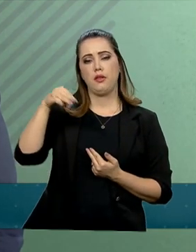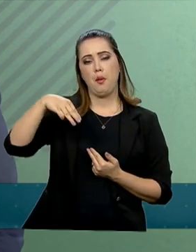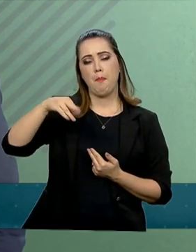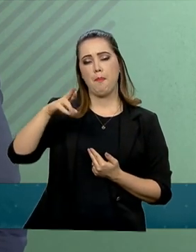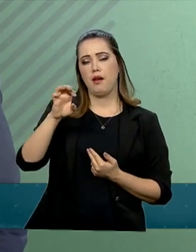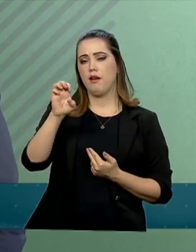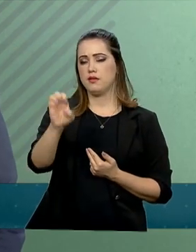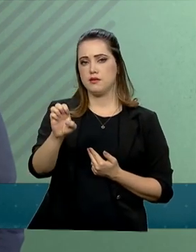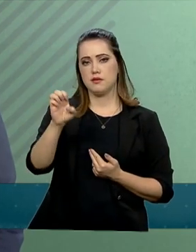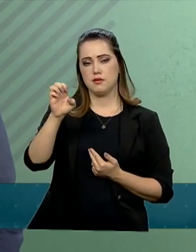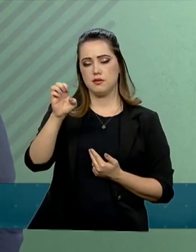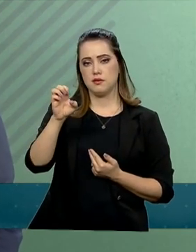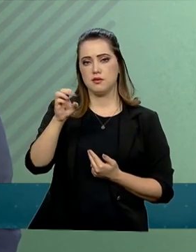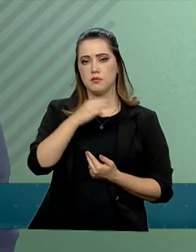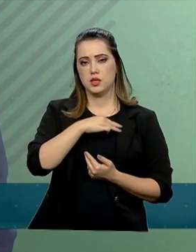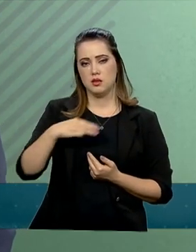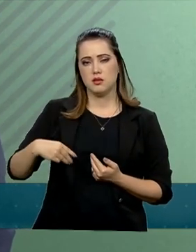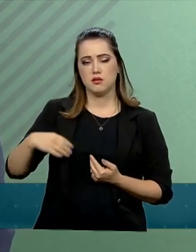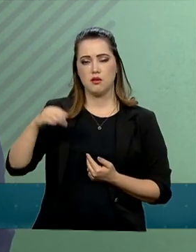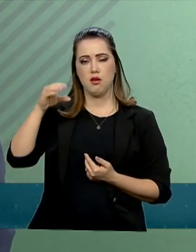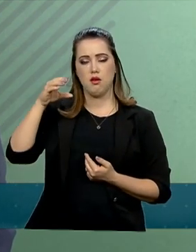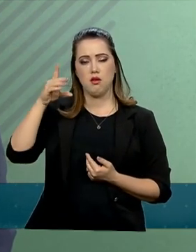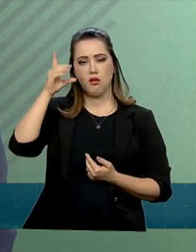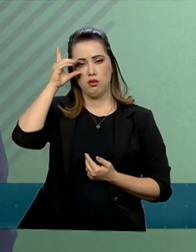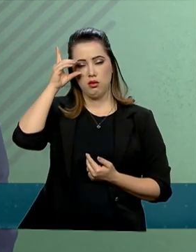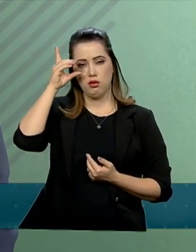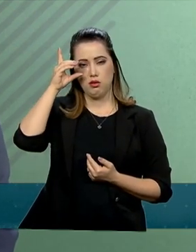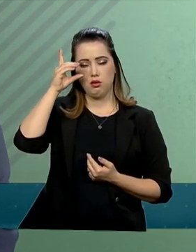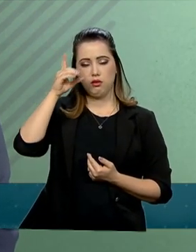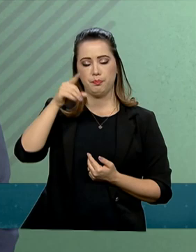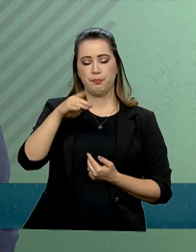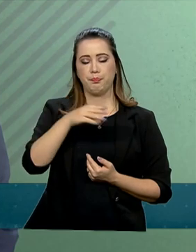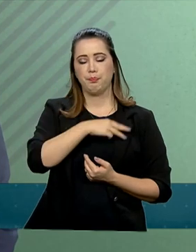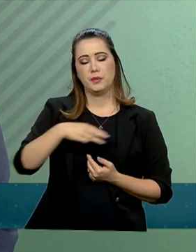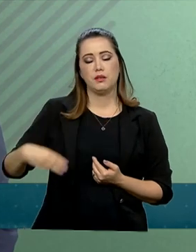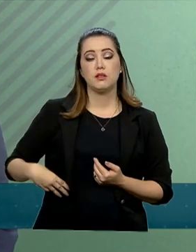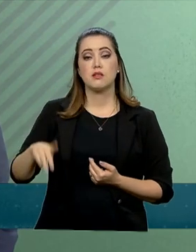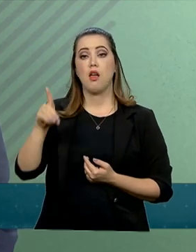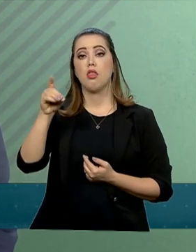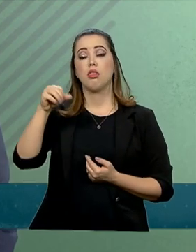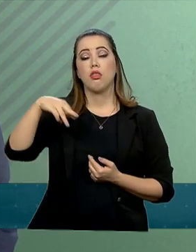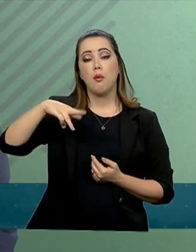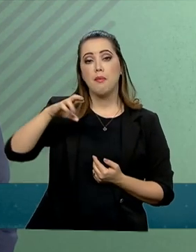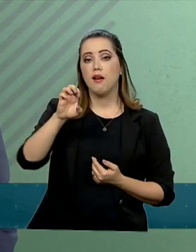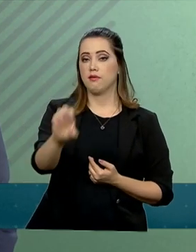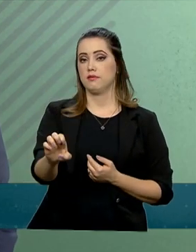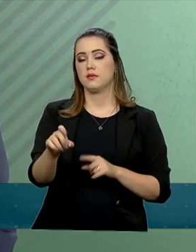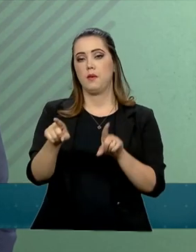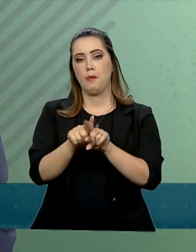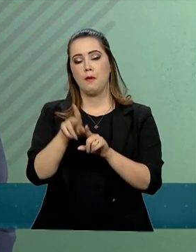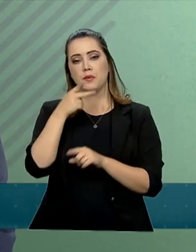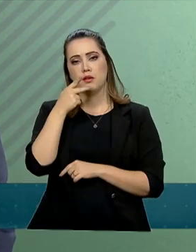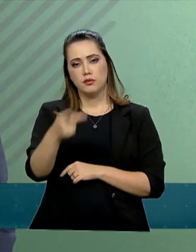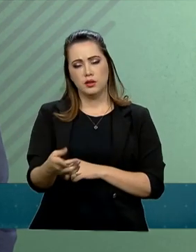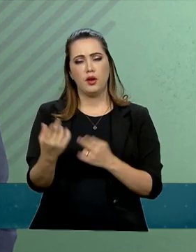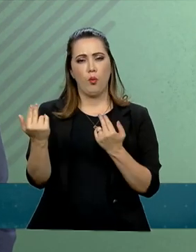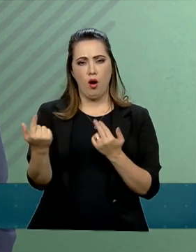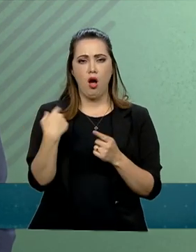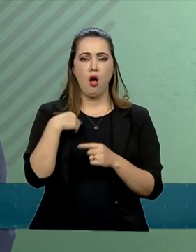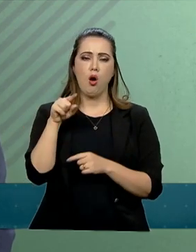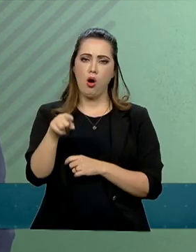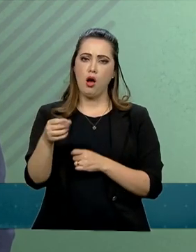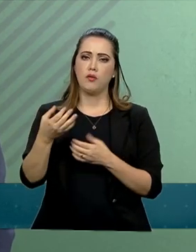ele quer retomar também uma vocalização que ele fez em um café da manhã com parlamentares,